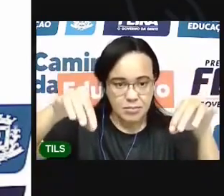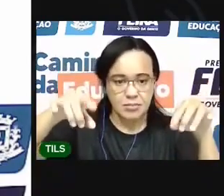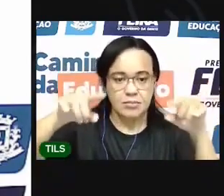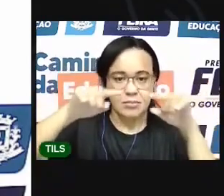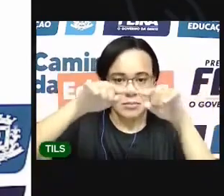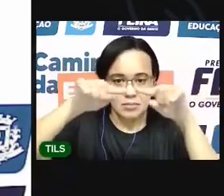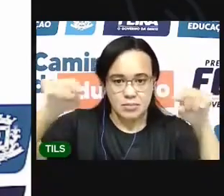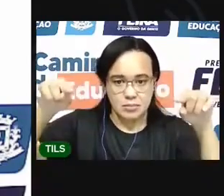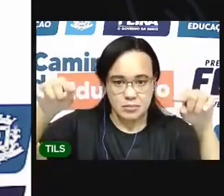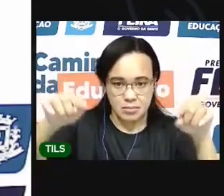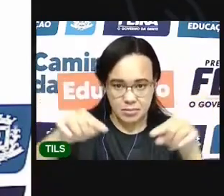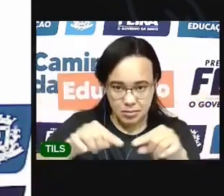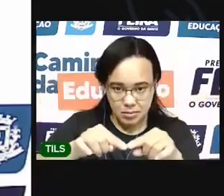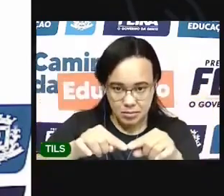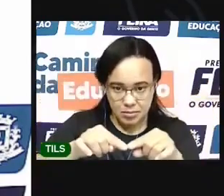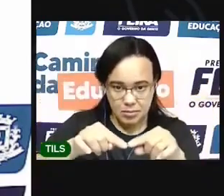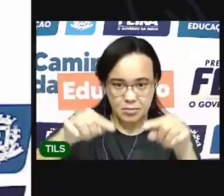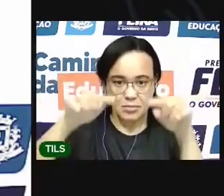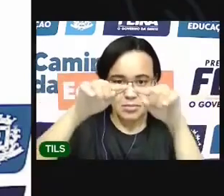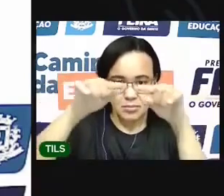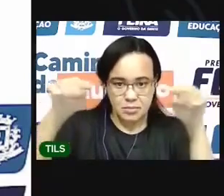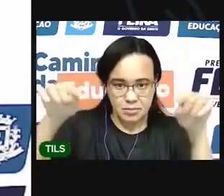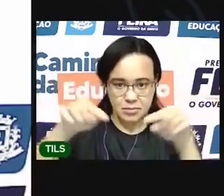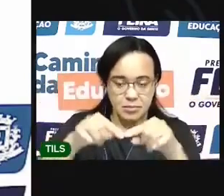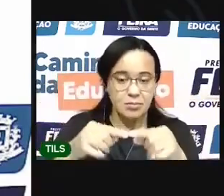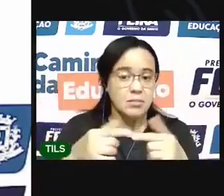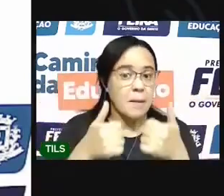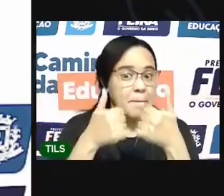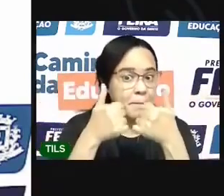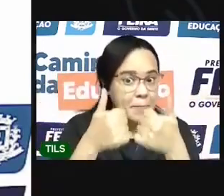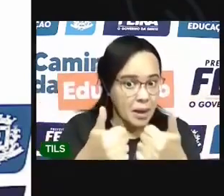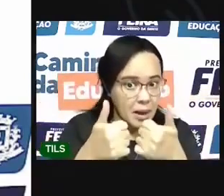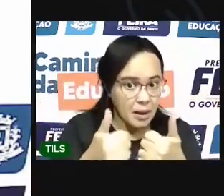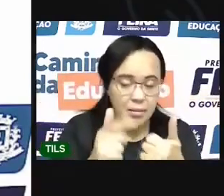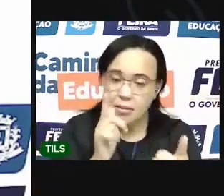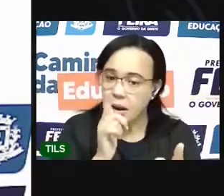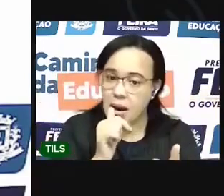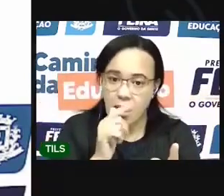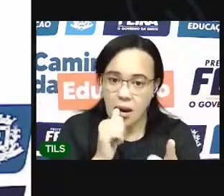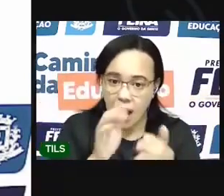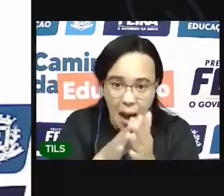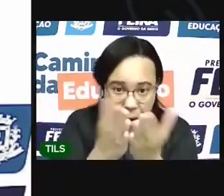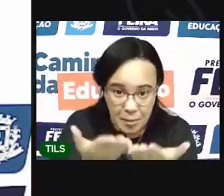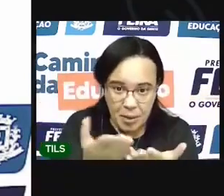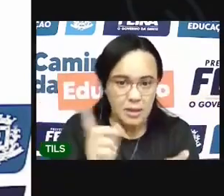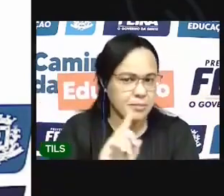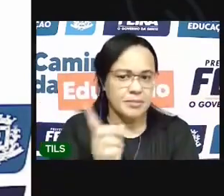Dobrado direitinho Para não abrir depois Tá bom? Fez isso